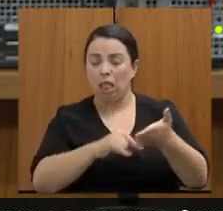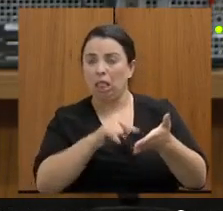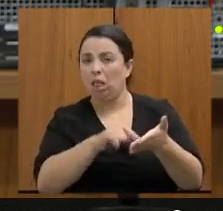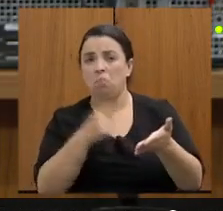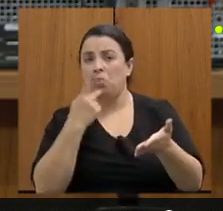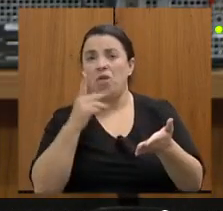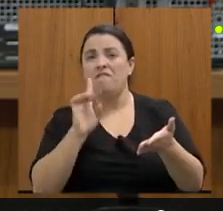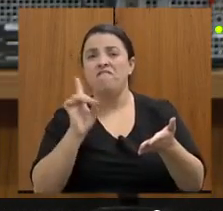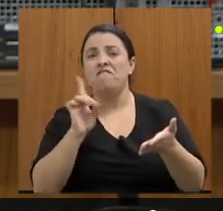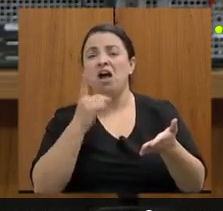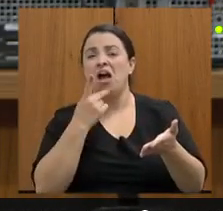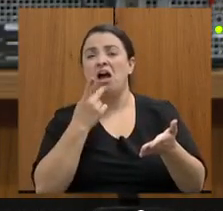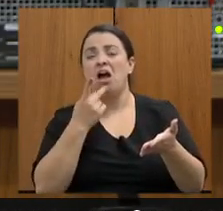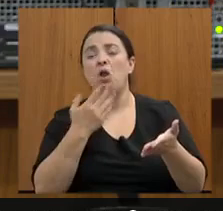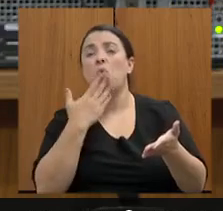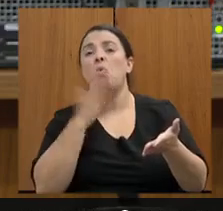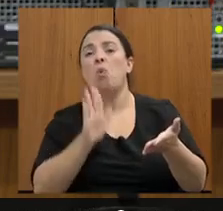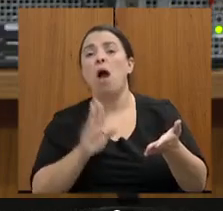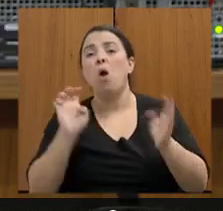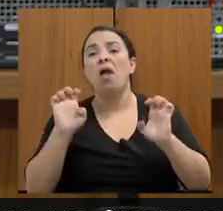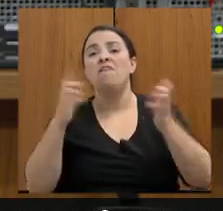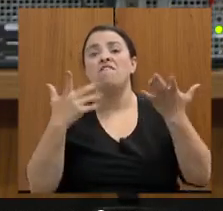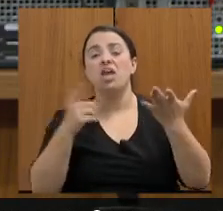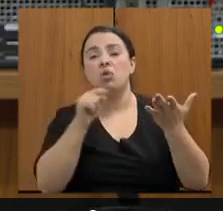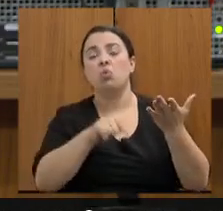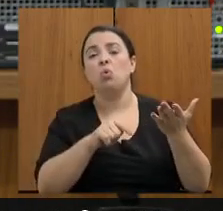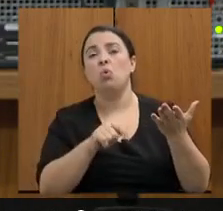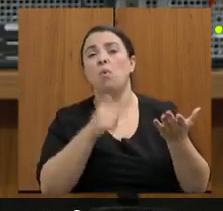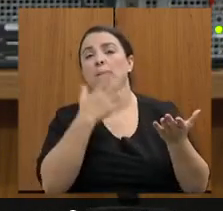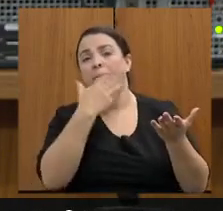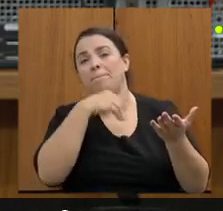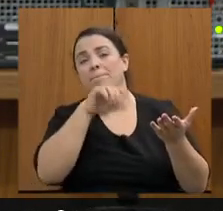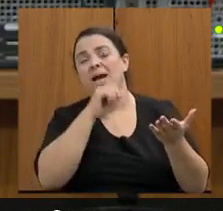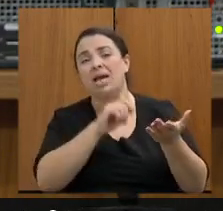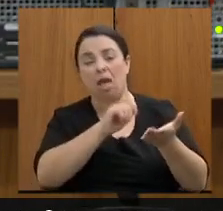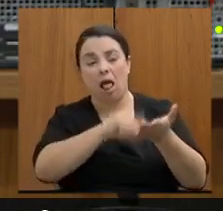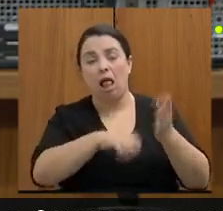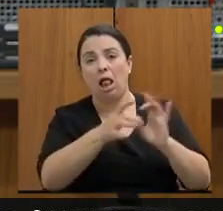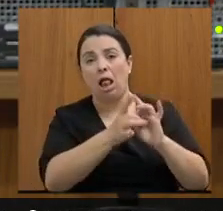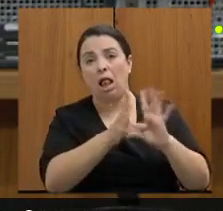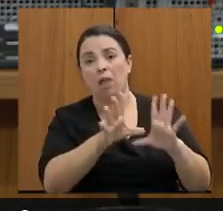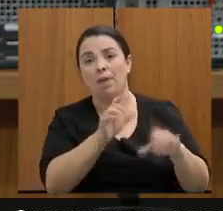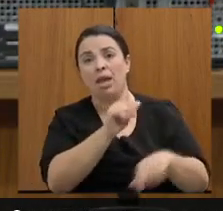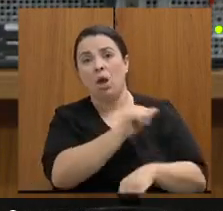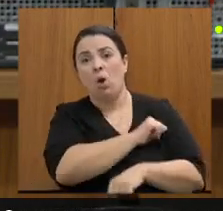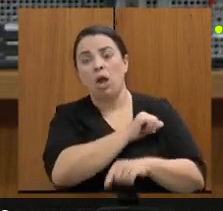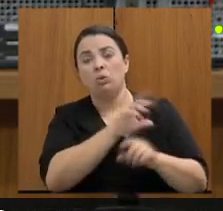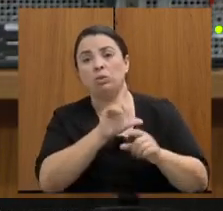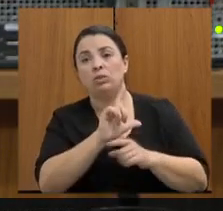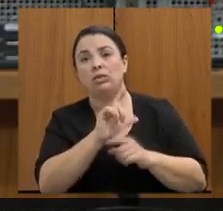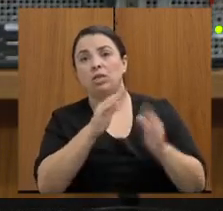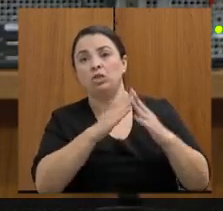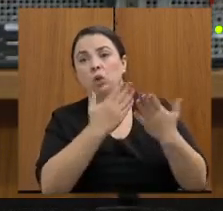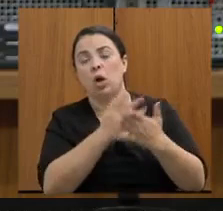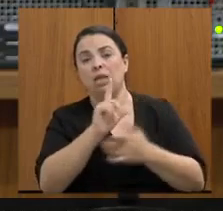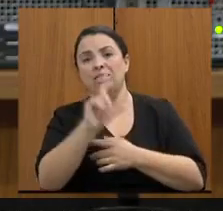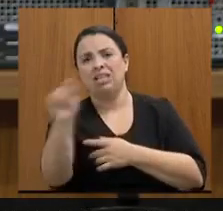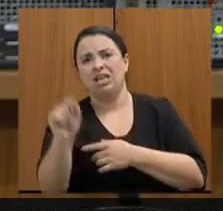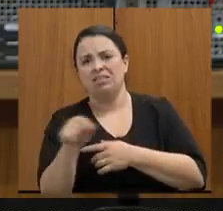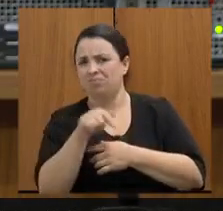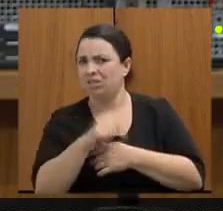evento os pais estariam autorizando a ida dos seus filhos o que já é grave porque como é você faz um termo liberando